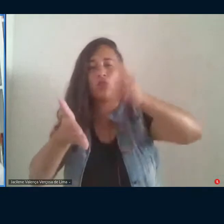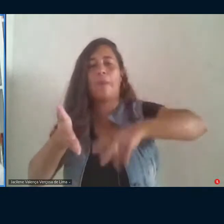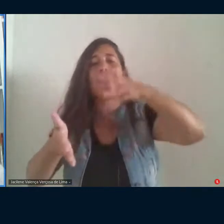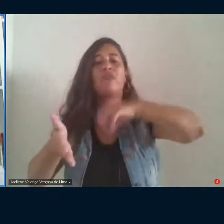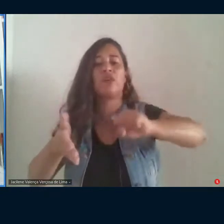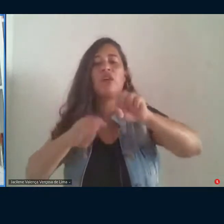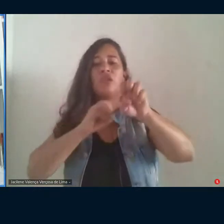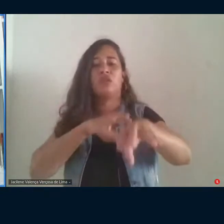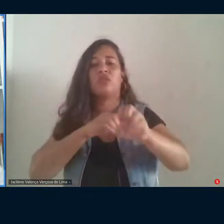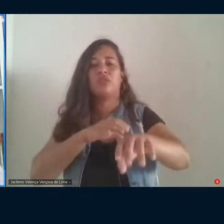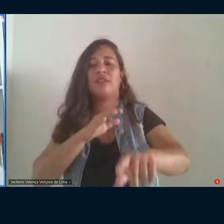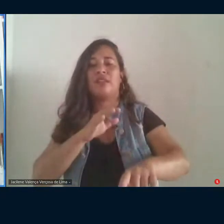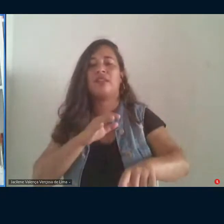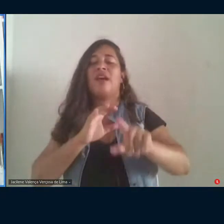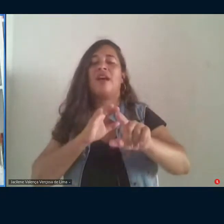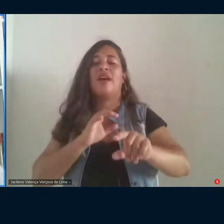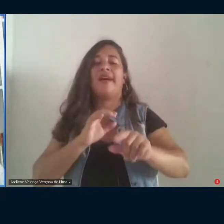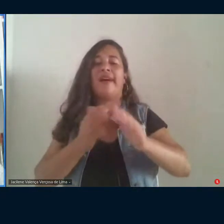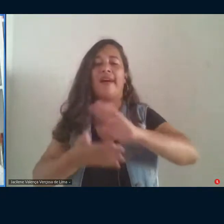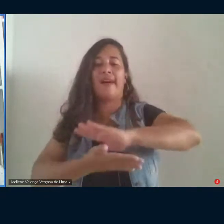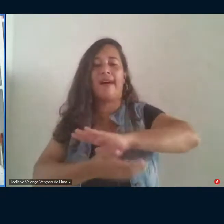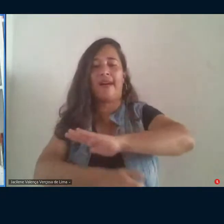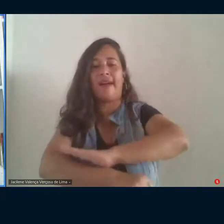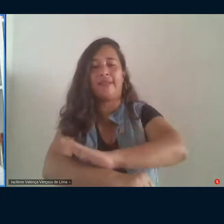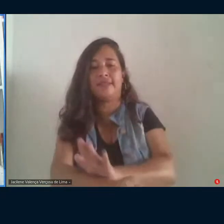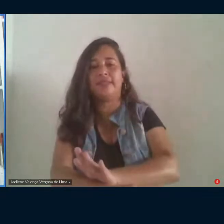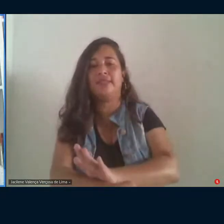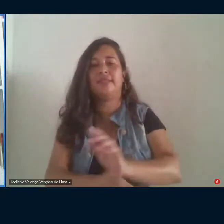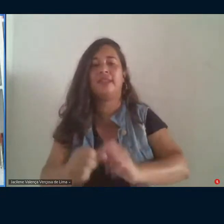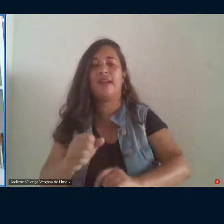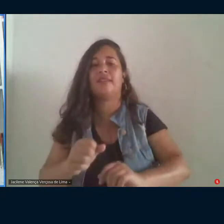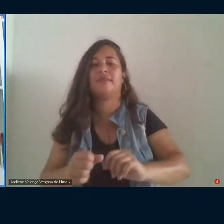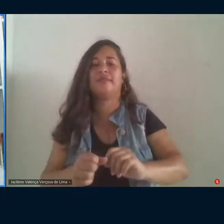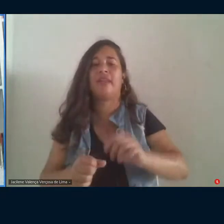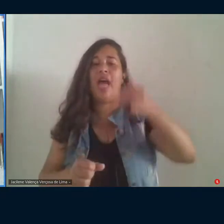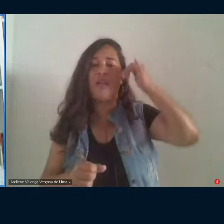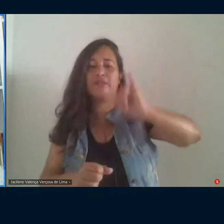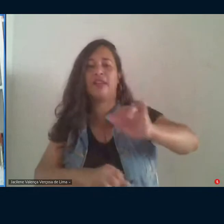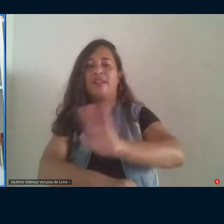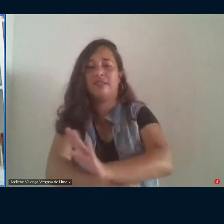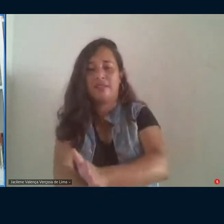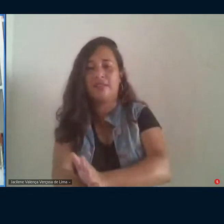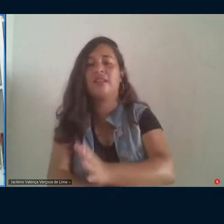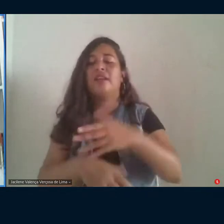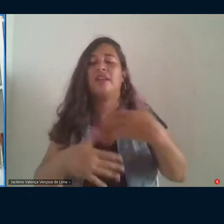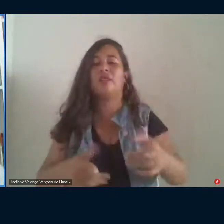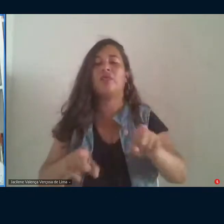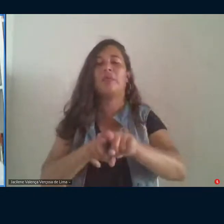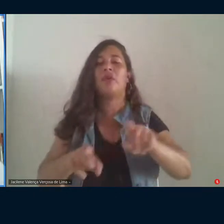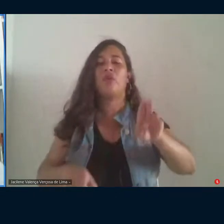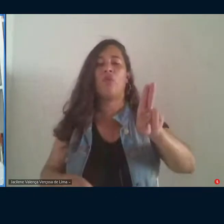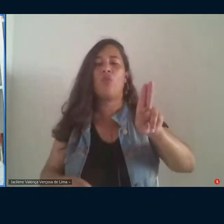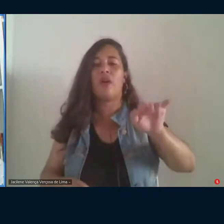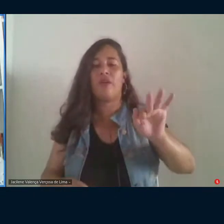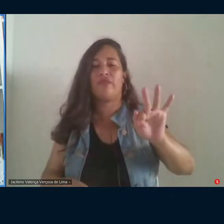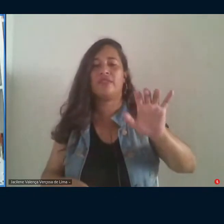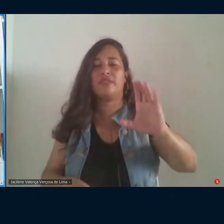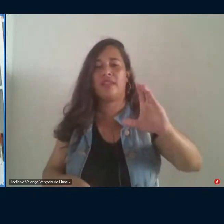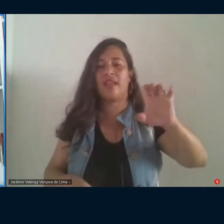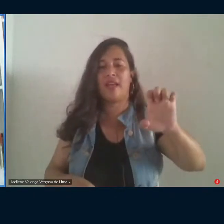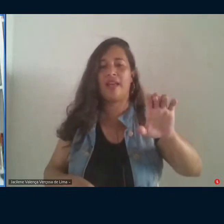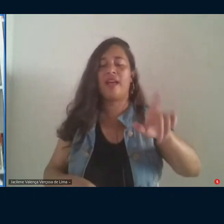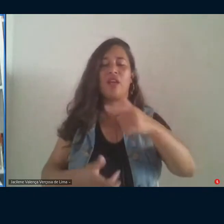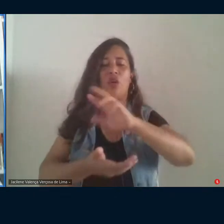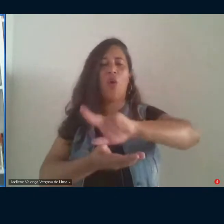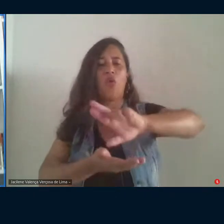antirracista, para quem eu mando o meu abraço, o SINPEPE, a UFCE e o GEPAF, entre outros